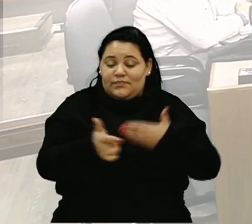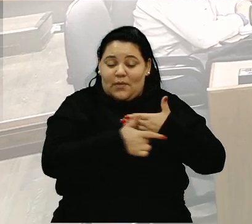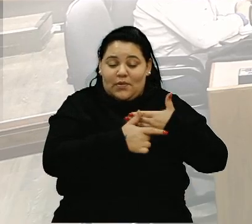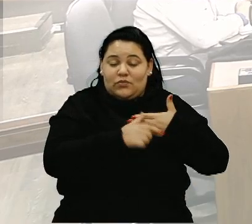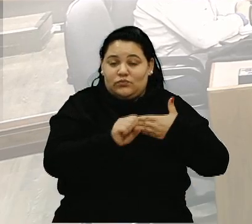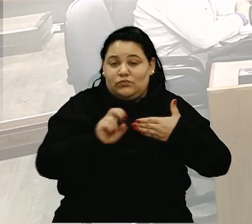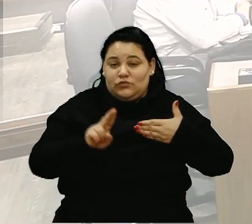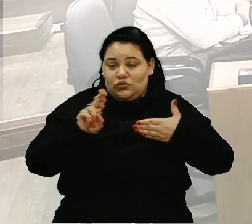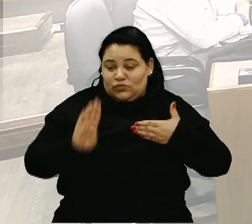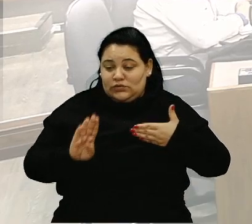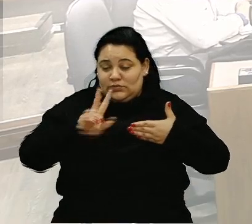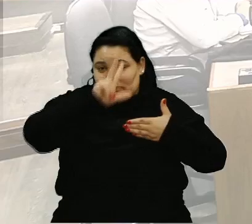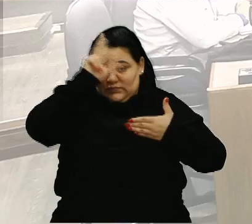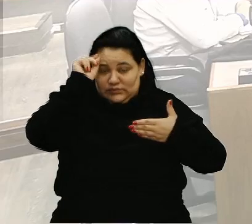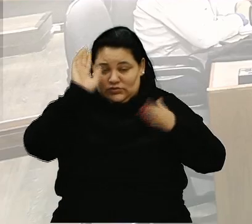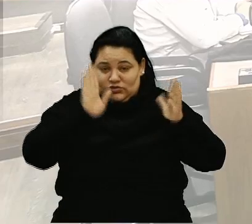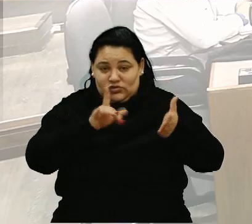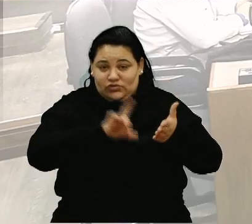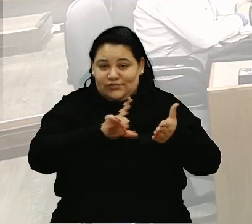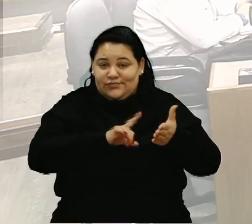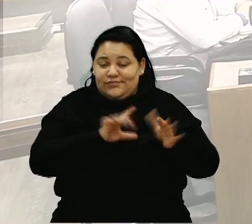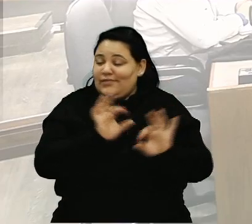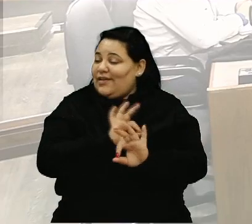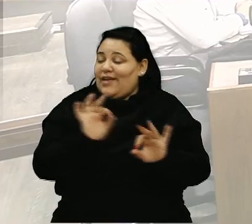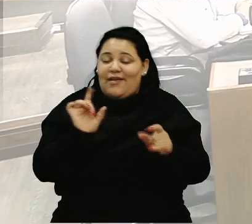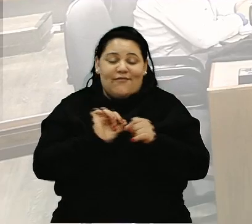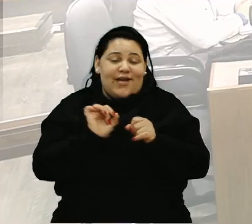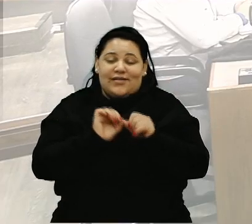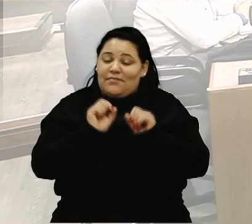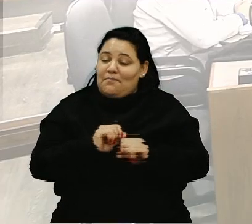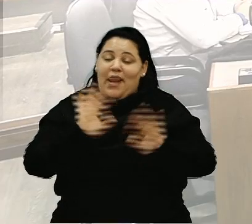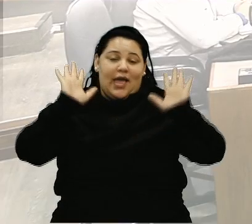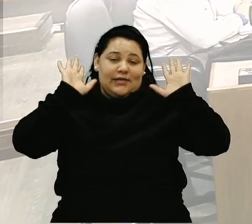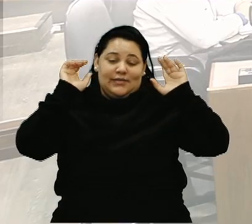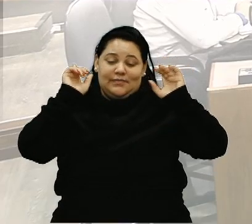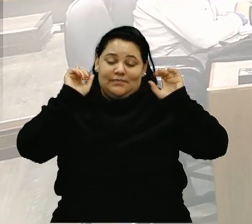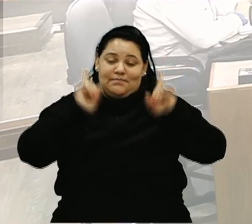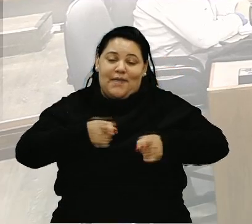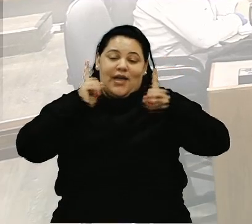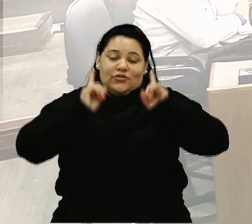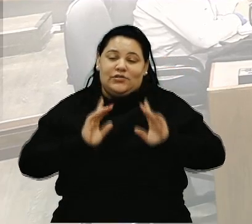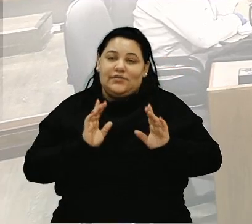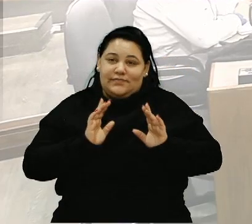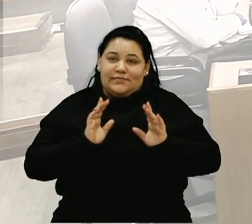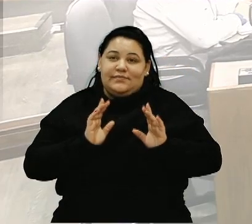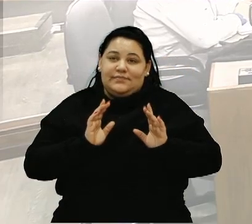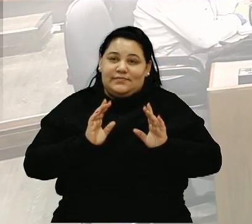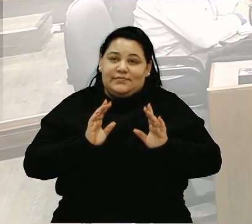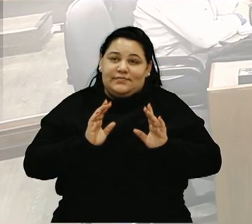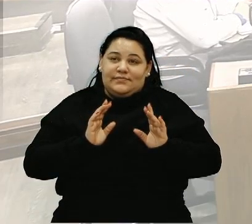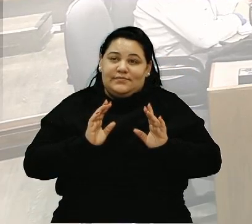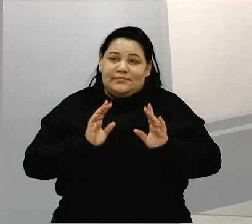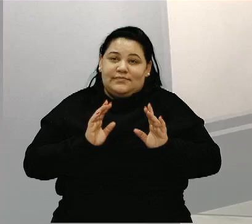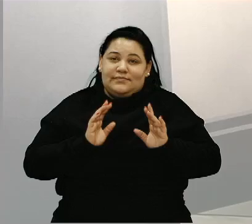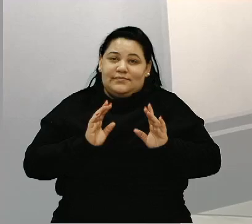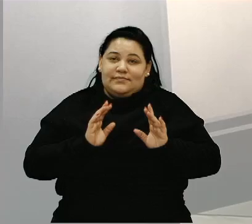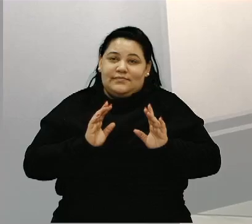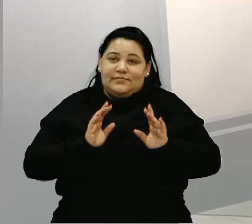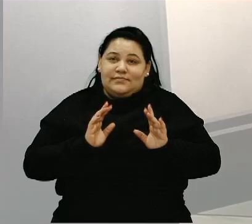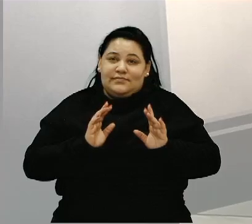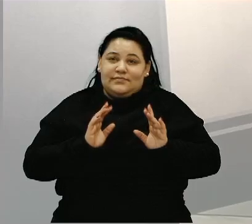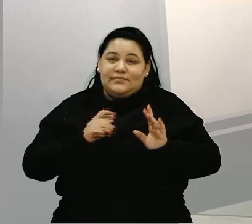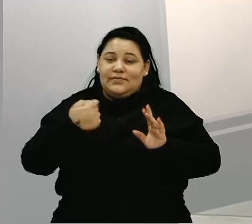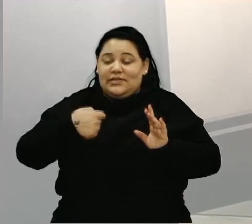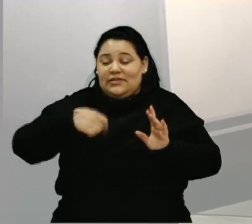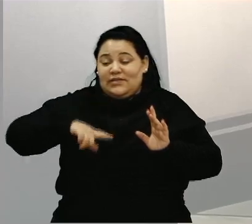lá. Ninguém faz milagre. Não se ganha jogo, o vereador Felipe, que é do esporte, sendo que tu não tem 11, no mínimo, dentro